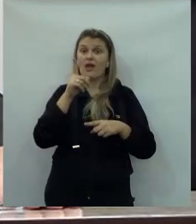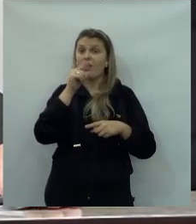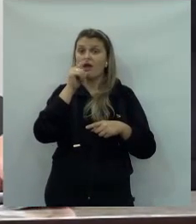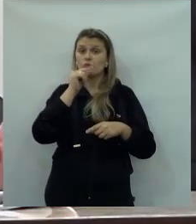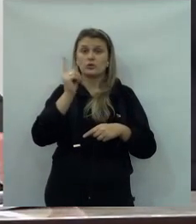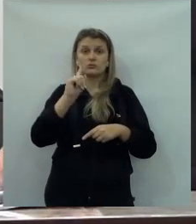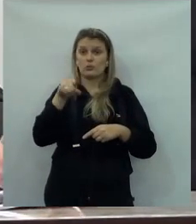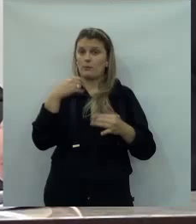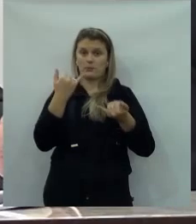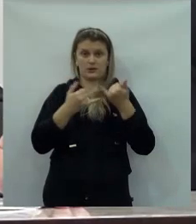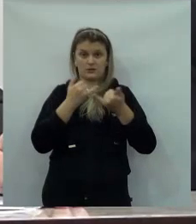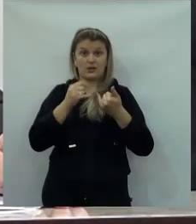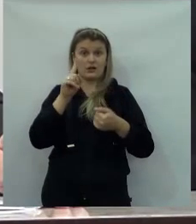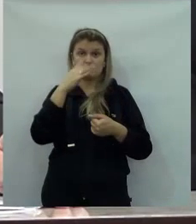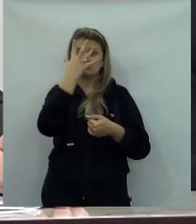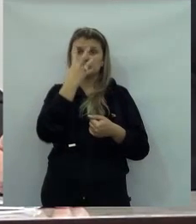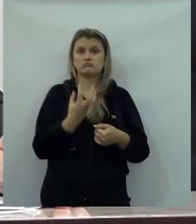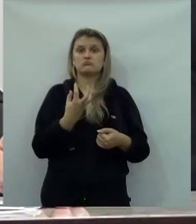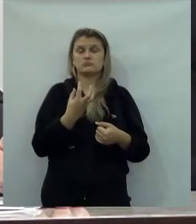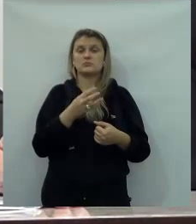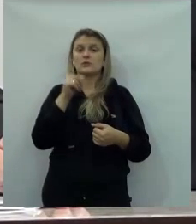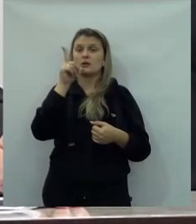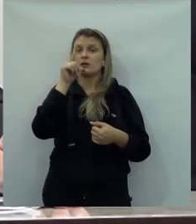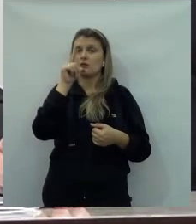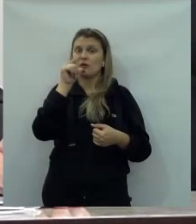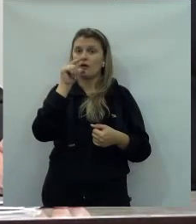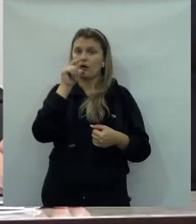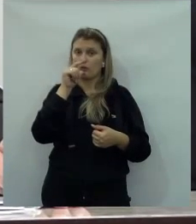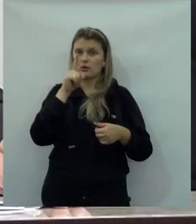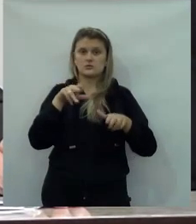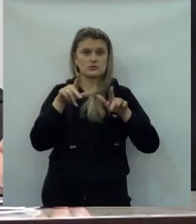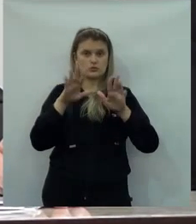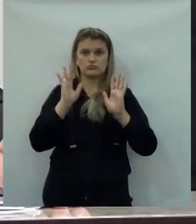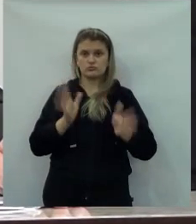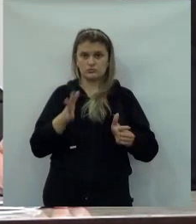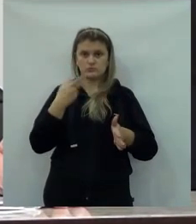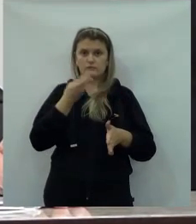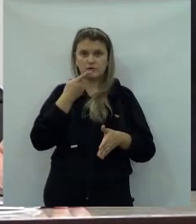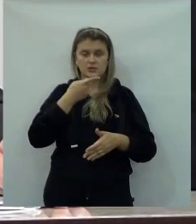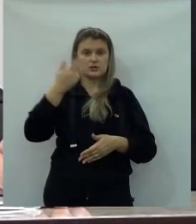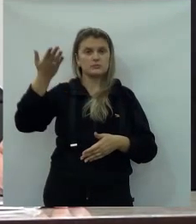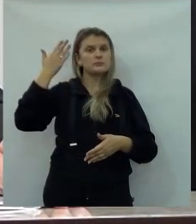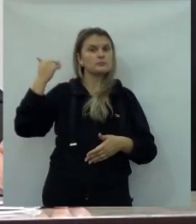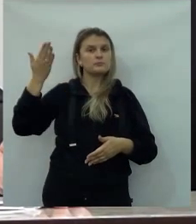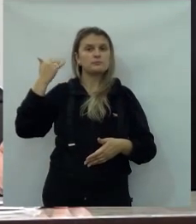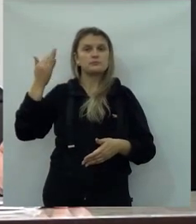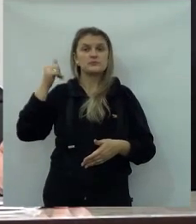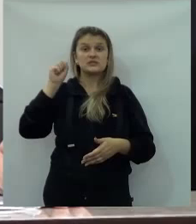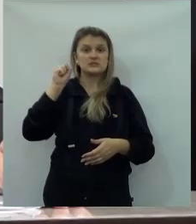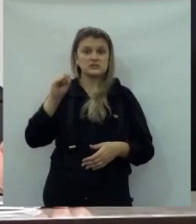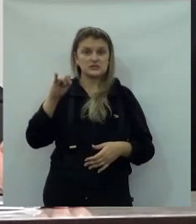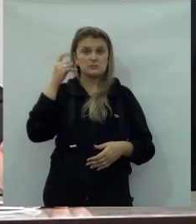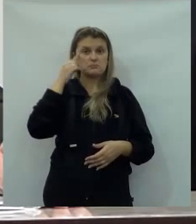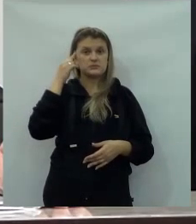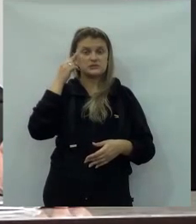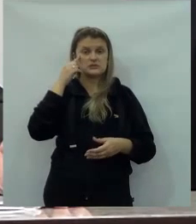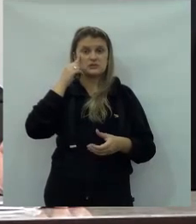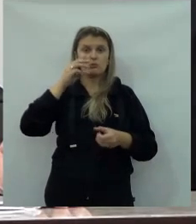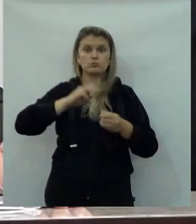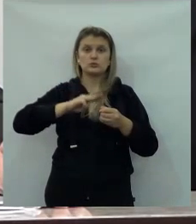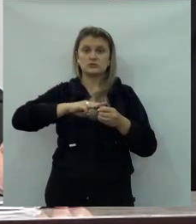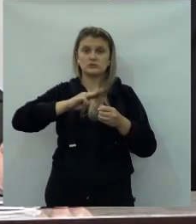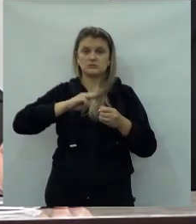do contato, sempre favorável, porque eu vejo que a água não é brincadeira. A água é algo muito sério. E a água, como eu já falei